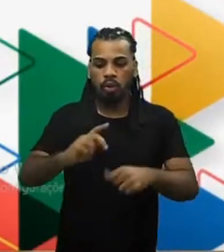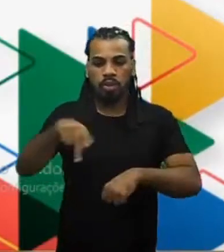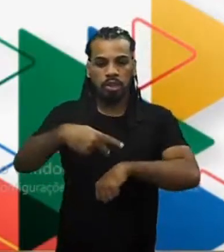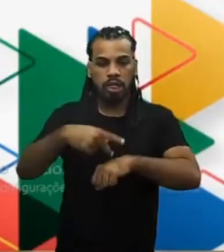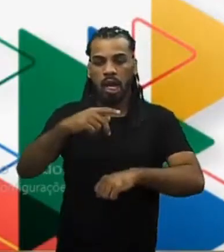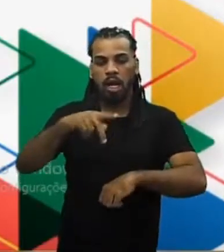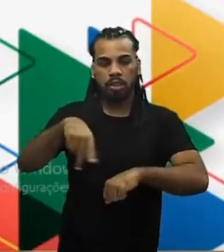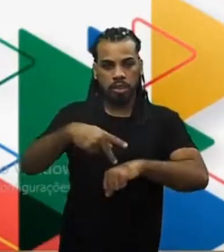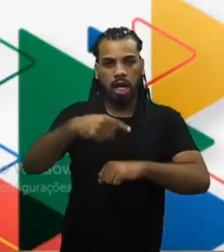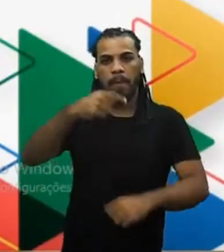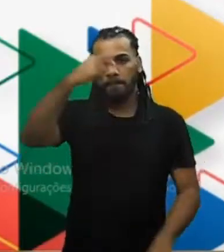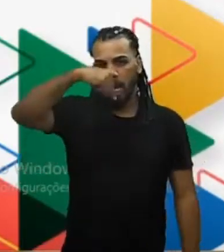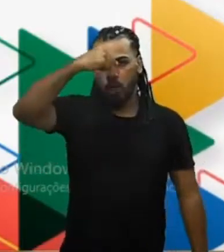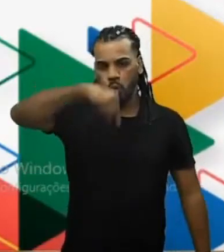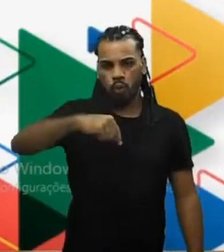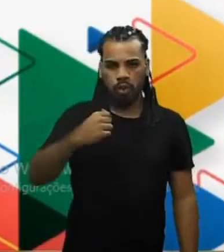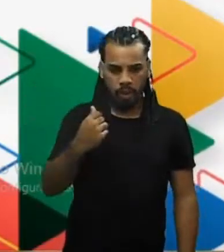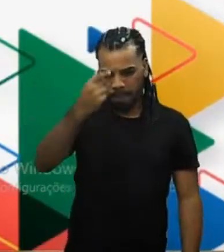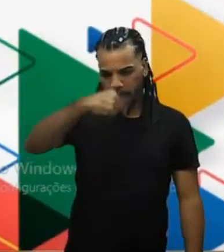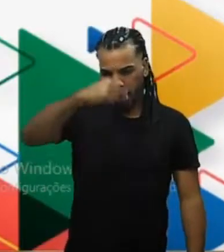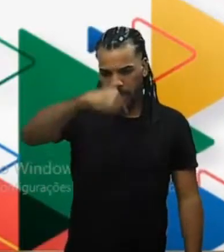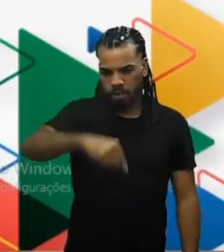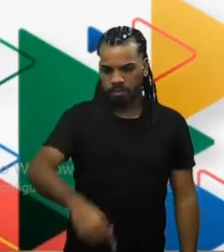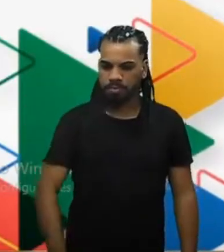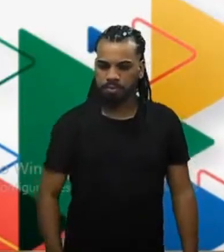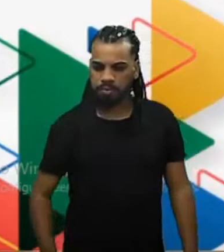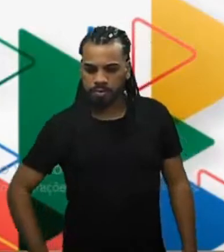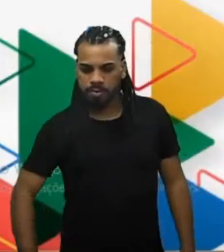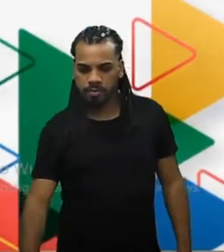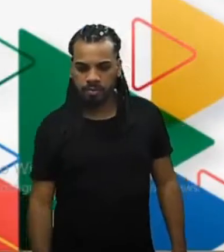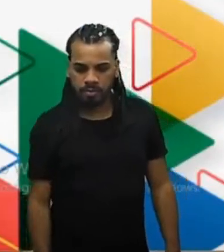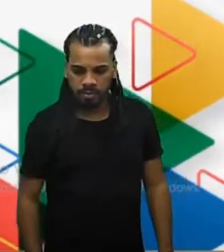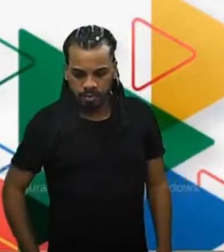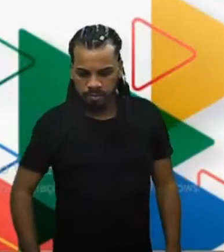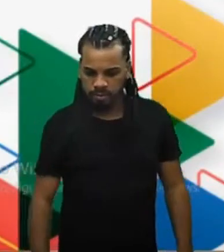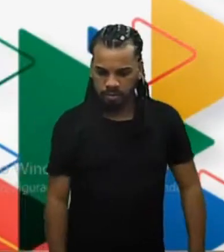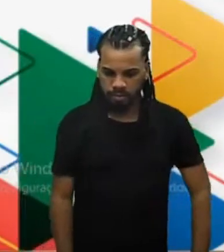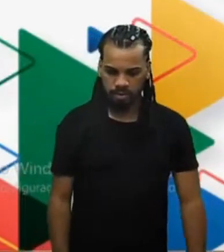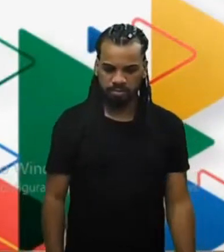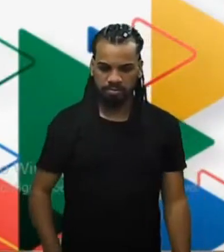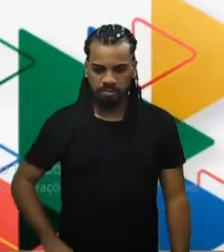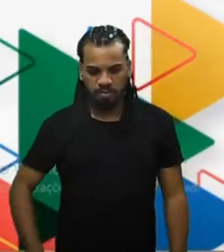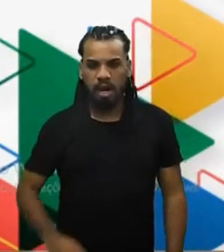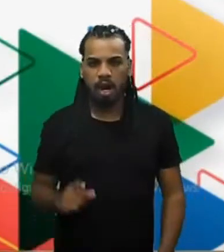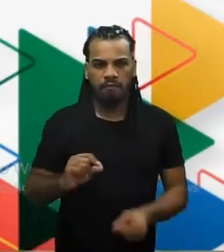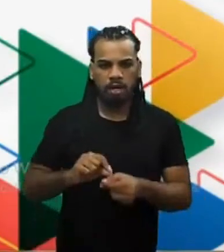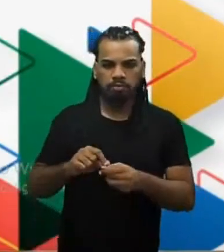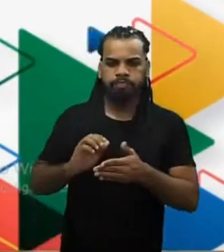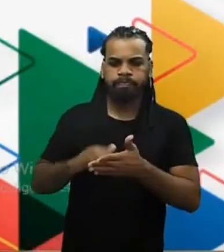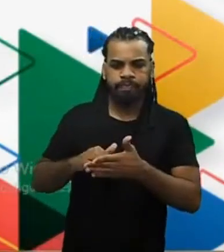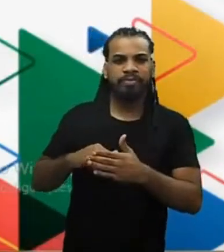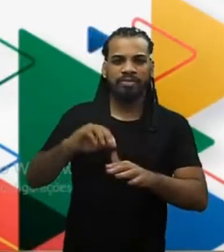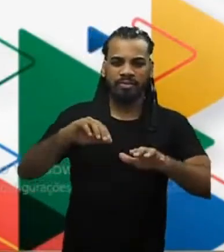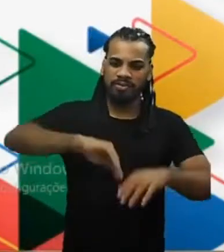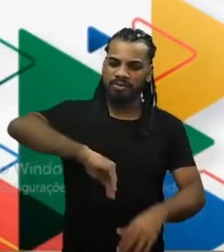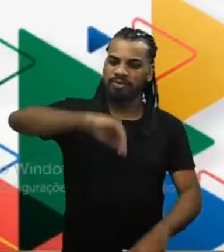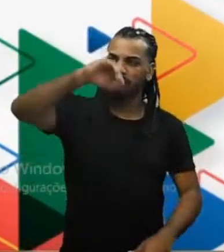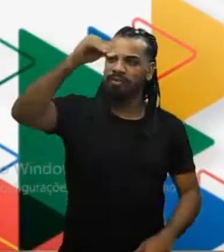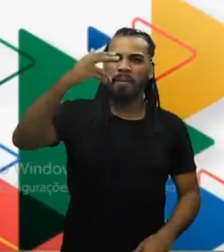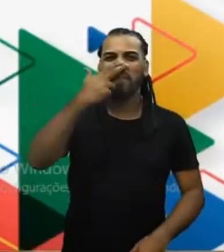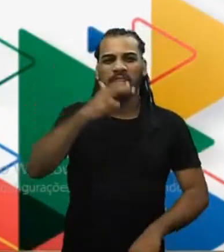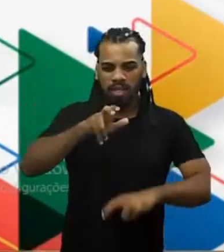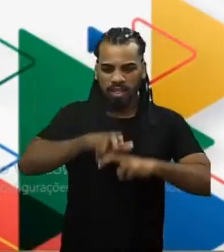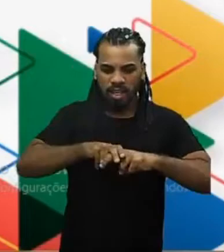Pisaque, lá no Peru. Olha que coisa linda, olha o recorte que eles fazem, parece arquibancadas.